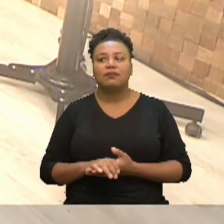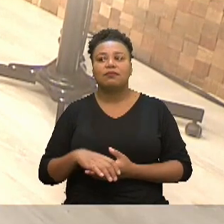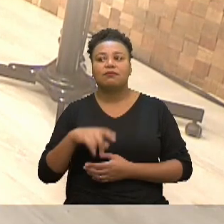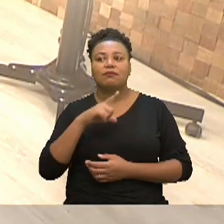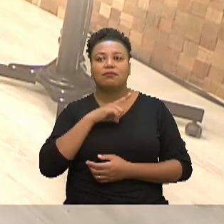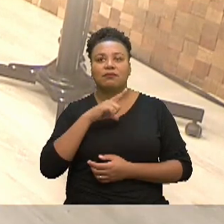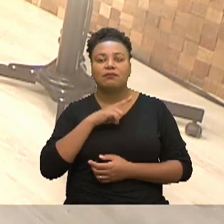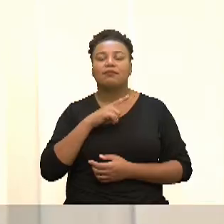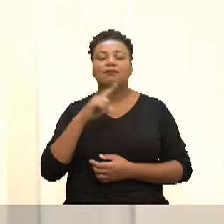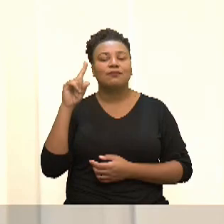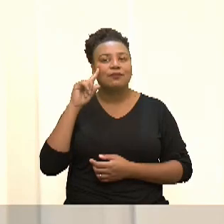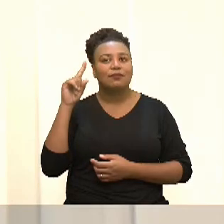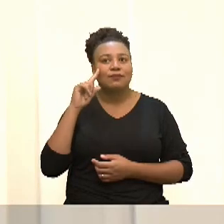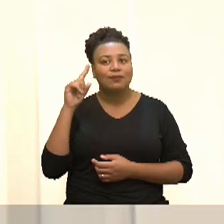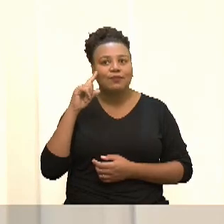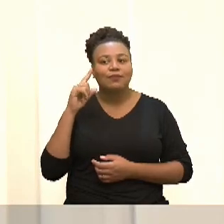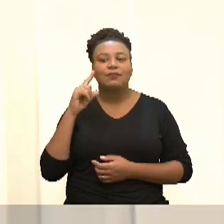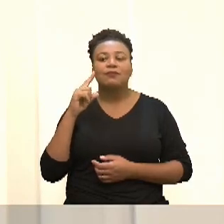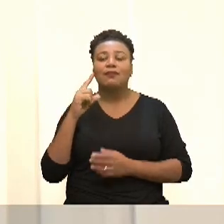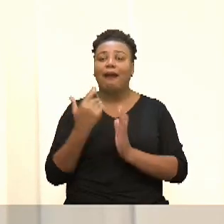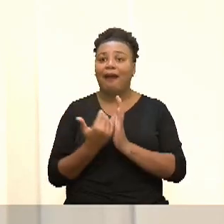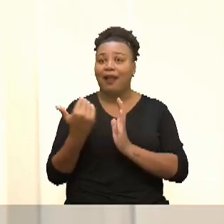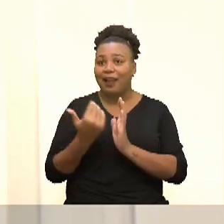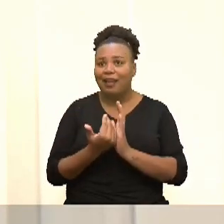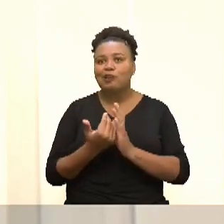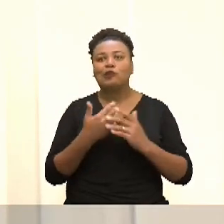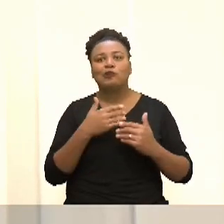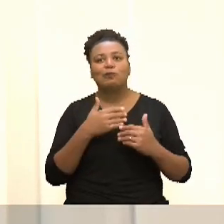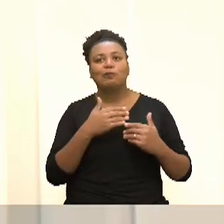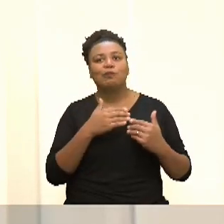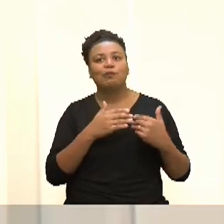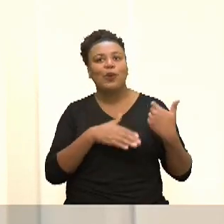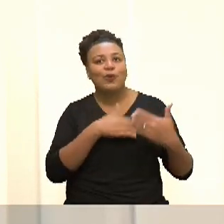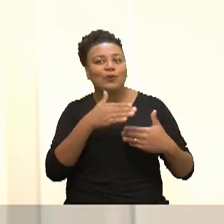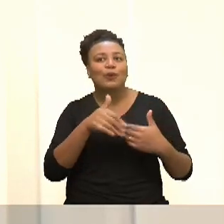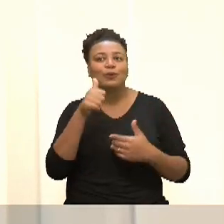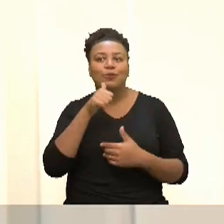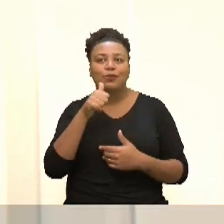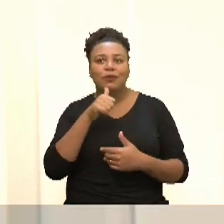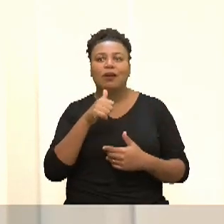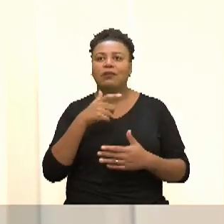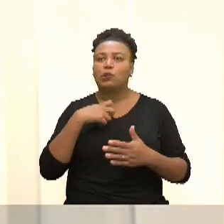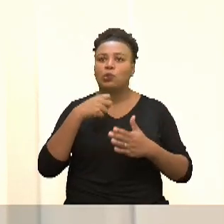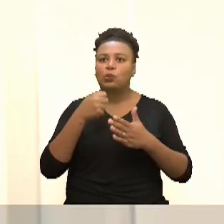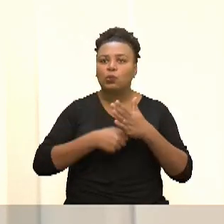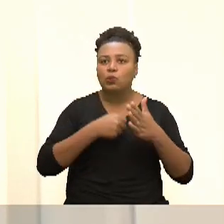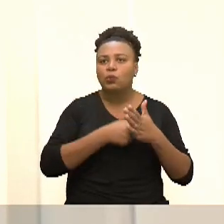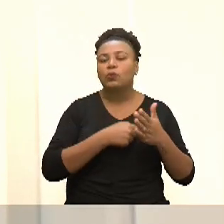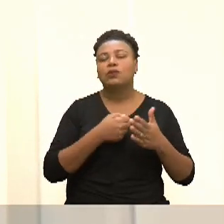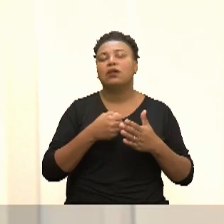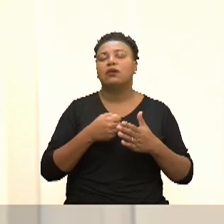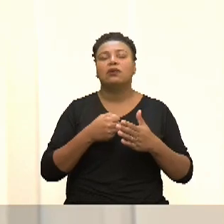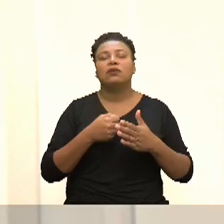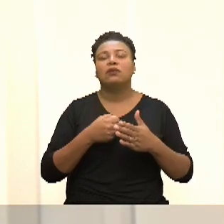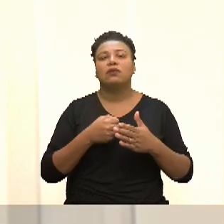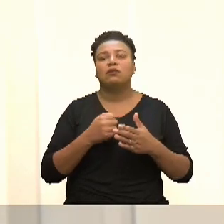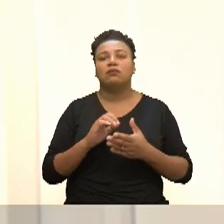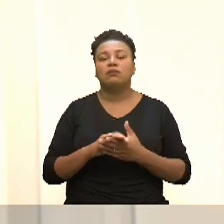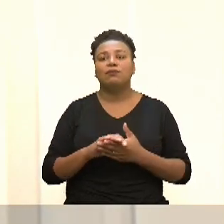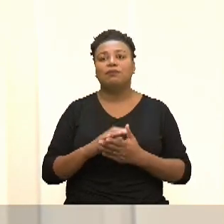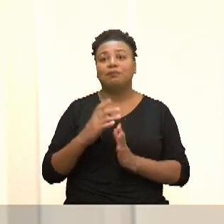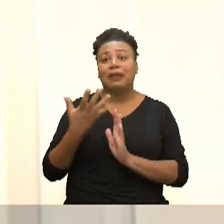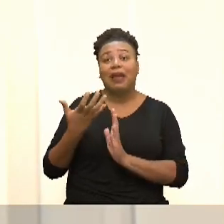aplicados diariamente, além de processos onde essas mulheres, muitas vezes, estão batalhando por um